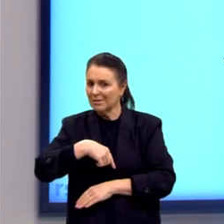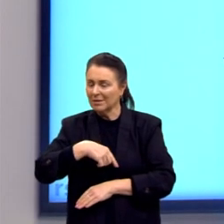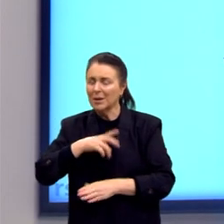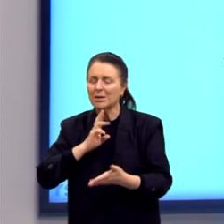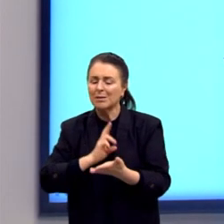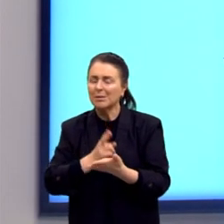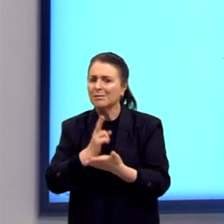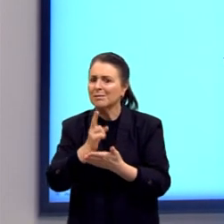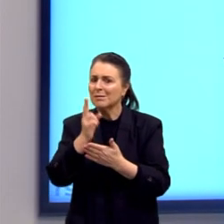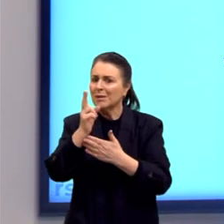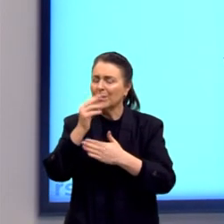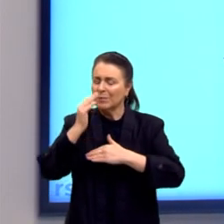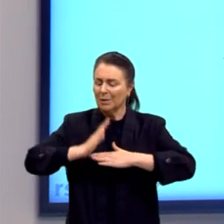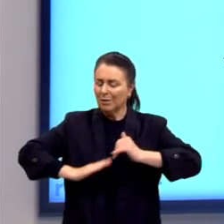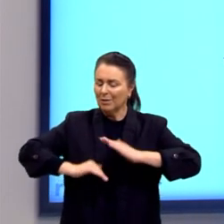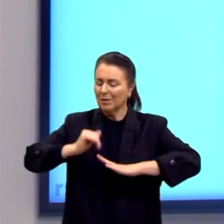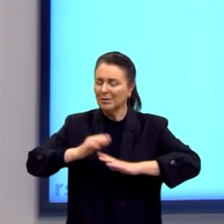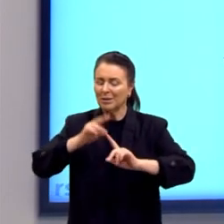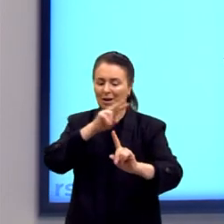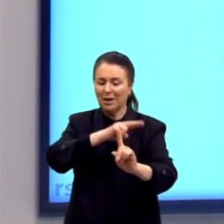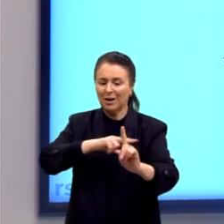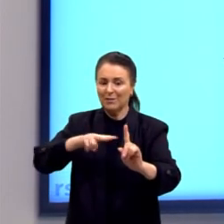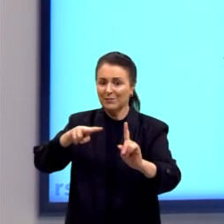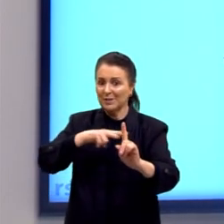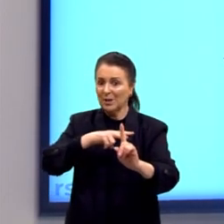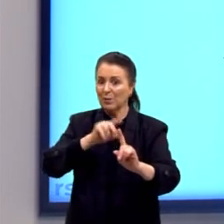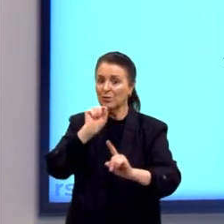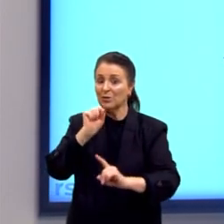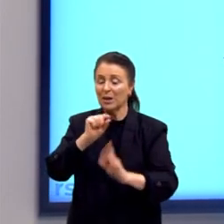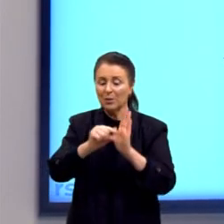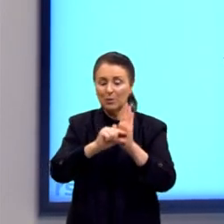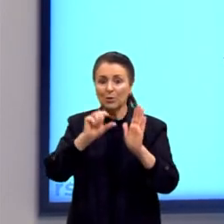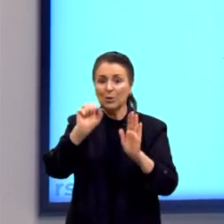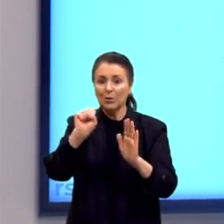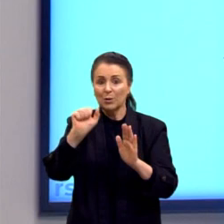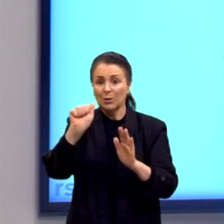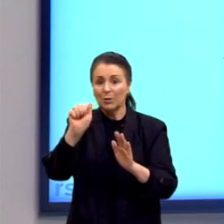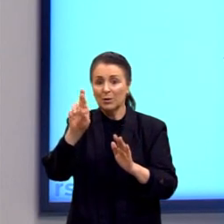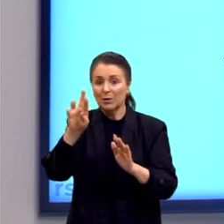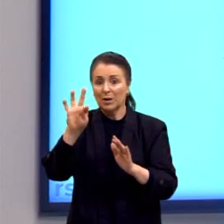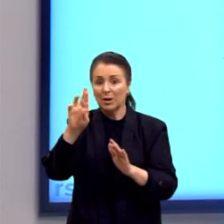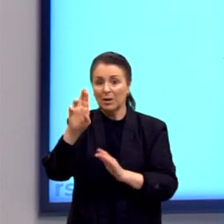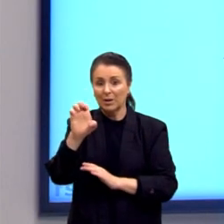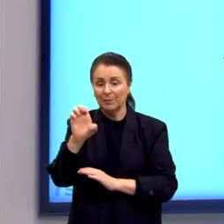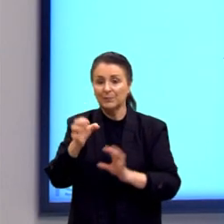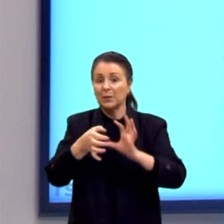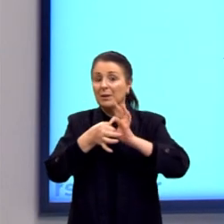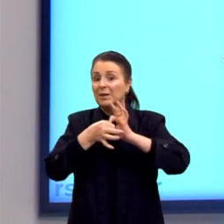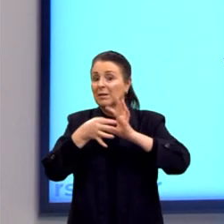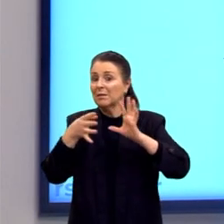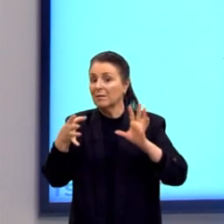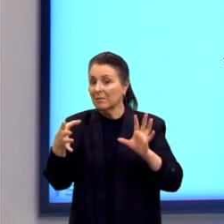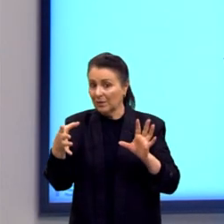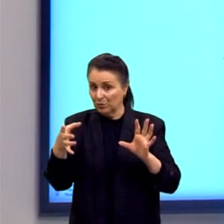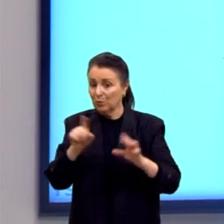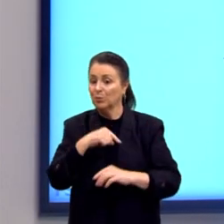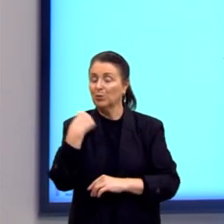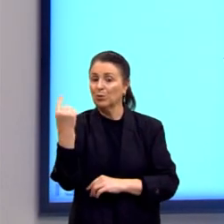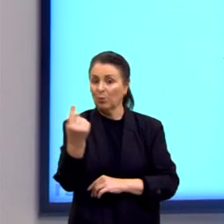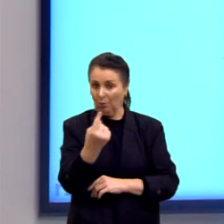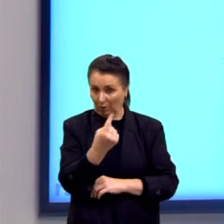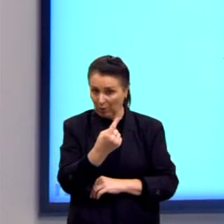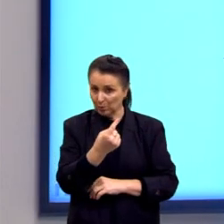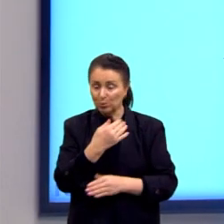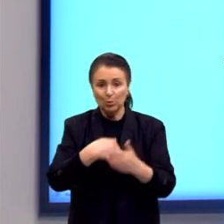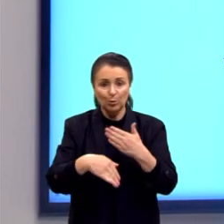construção. Essa é a visão do Sartre. A liberdade, aquilo que falei antes, início. Nós somos